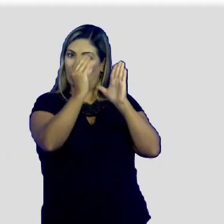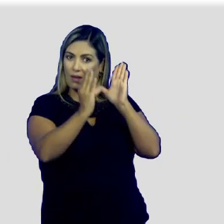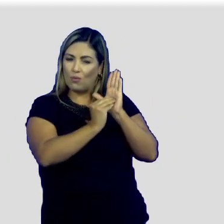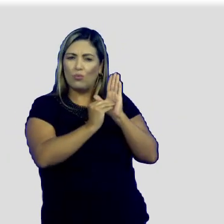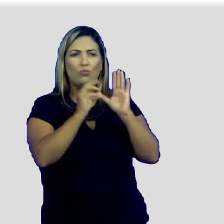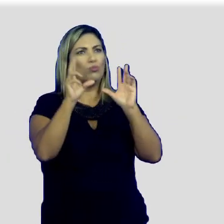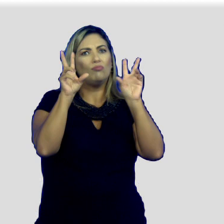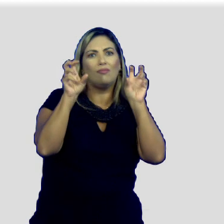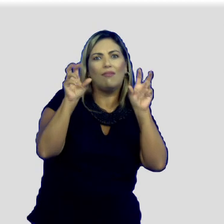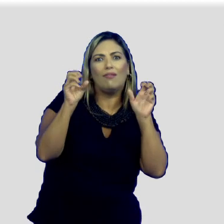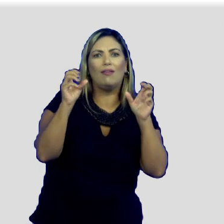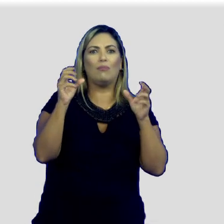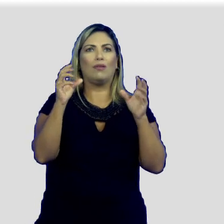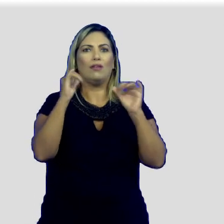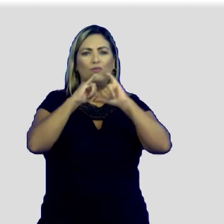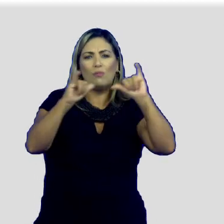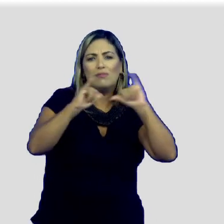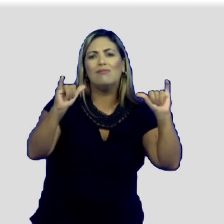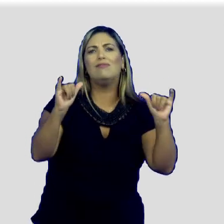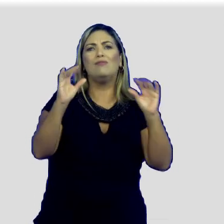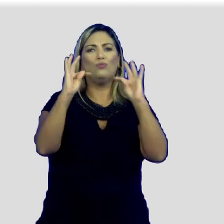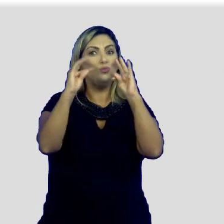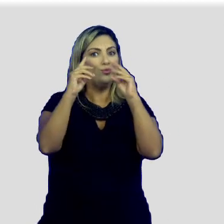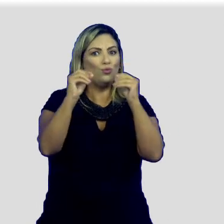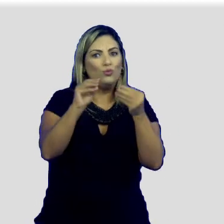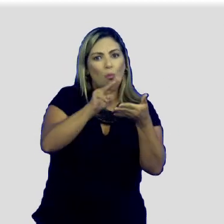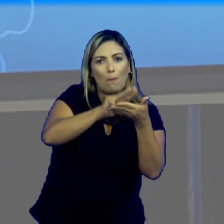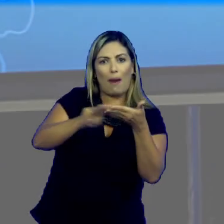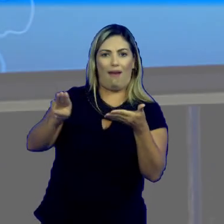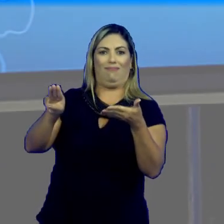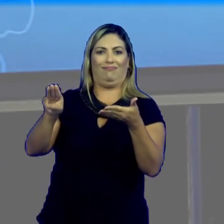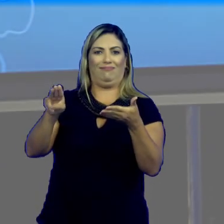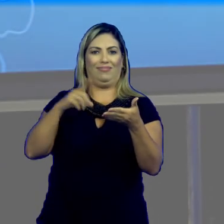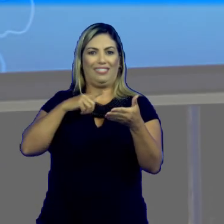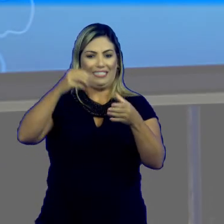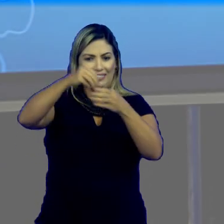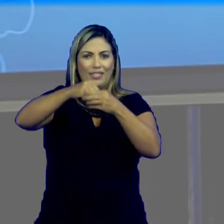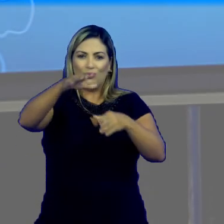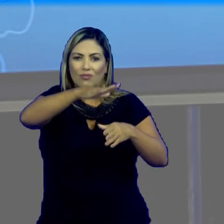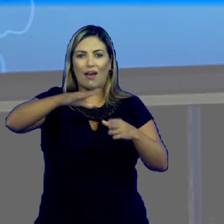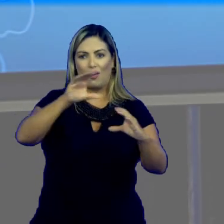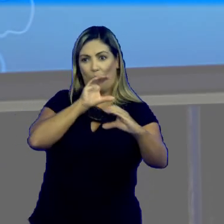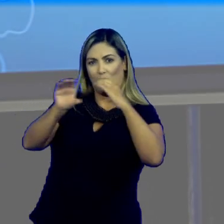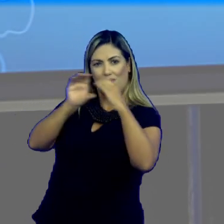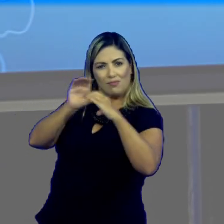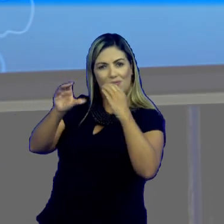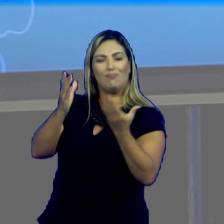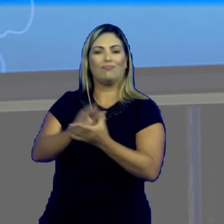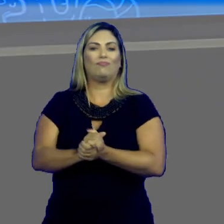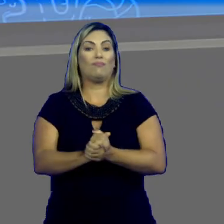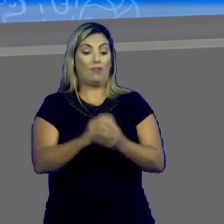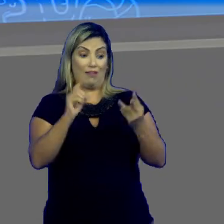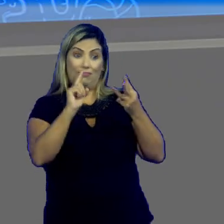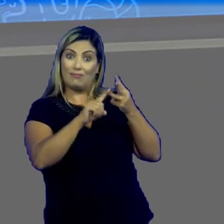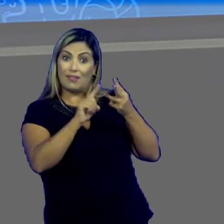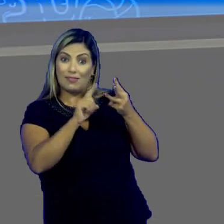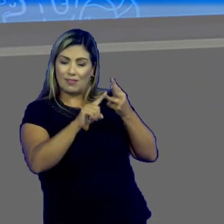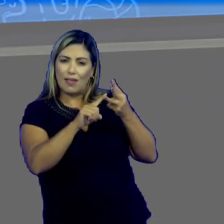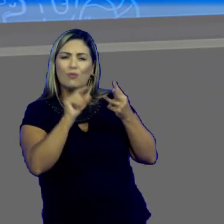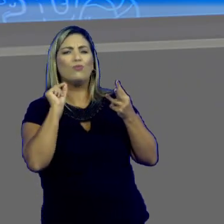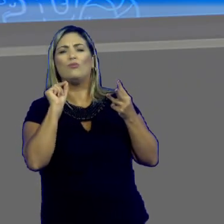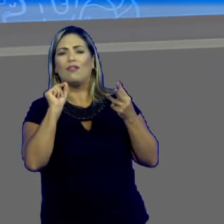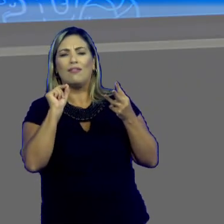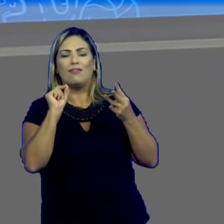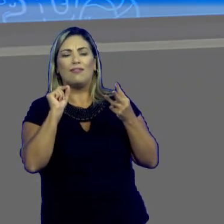conteúdo, é o assunto, são as informações que oram, circulam nesse ato comunicativo. O terceiro